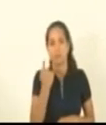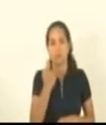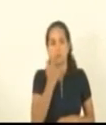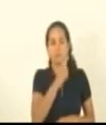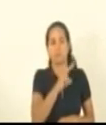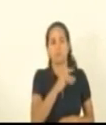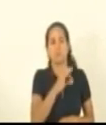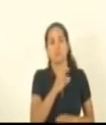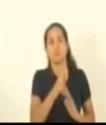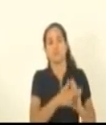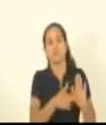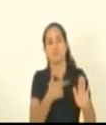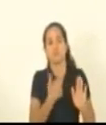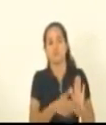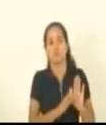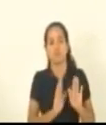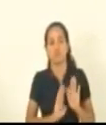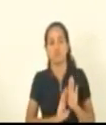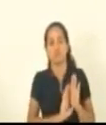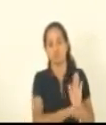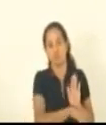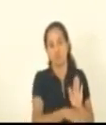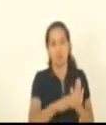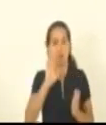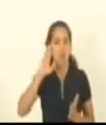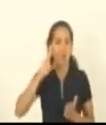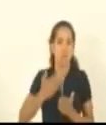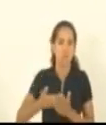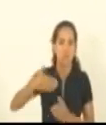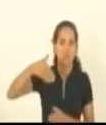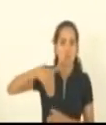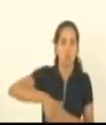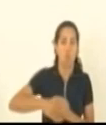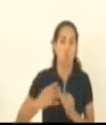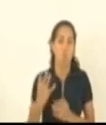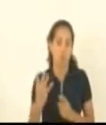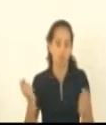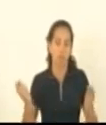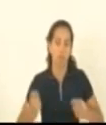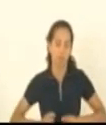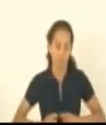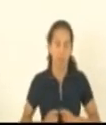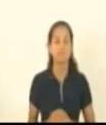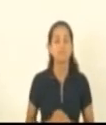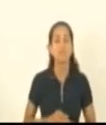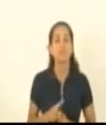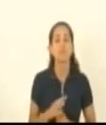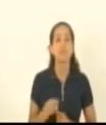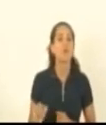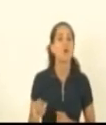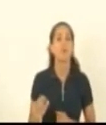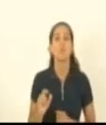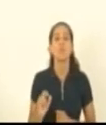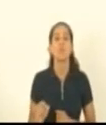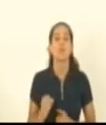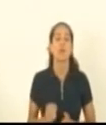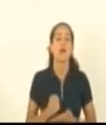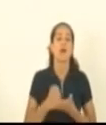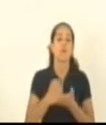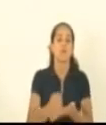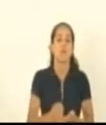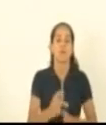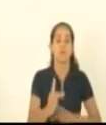veto faltaram acredito que quatro votos somente nós estaríamos beneficiando o povo mais